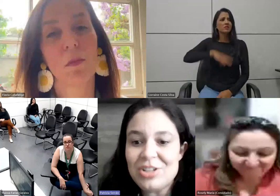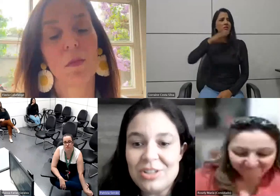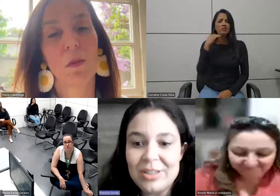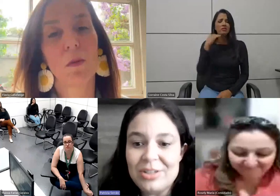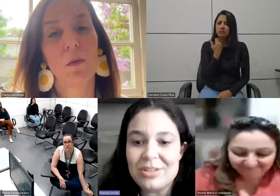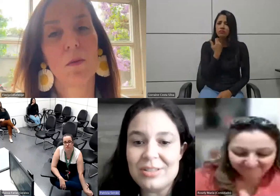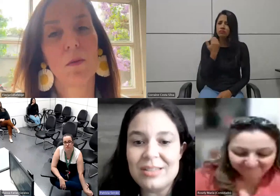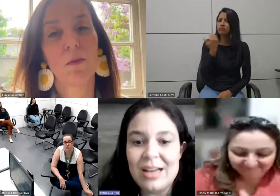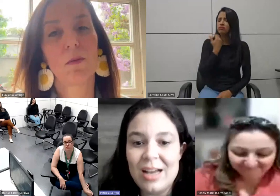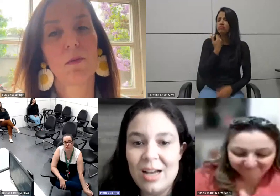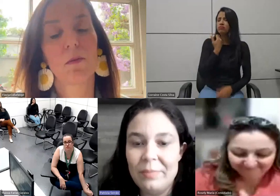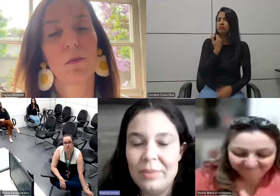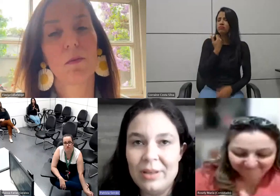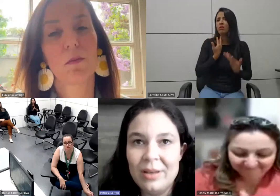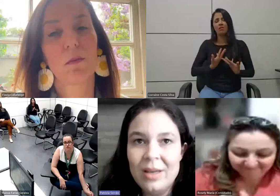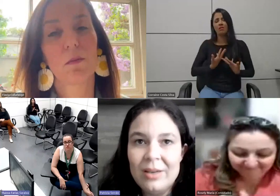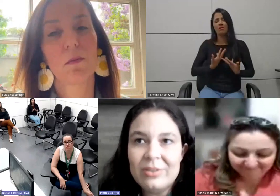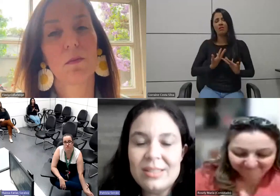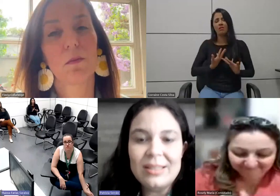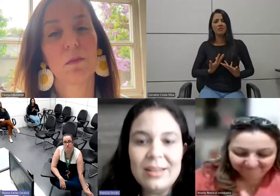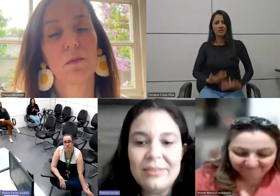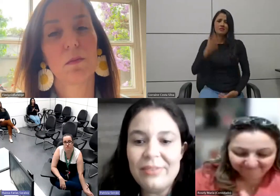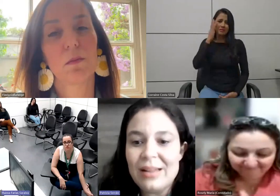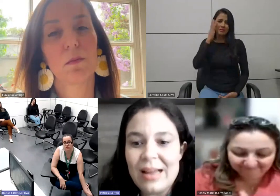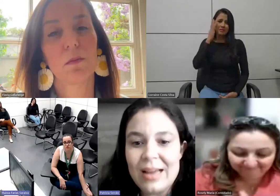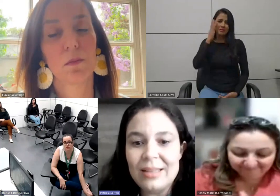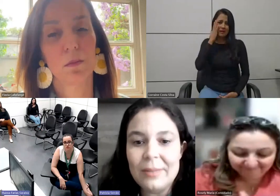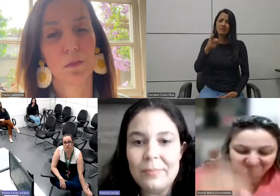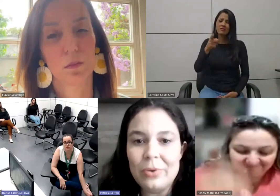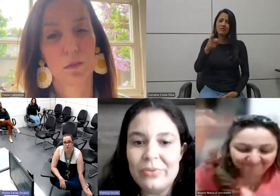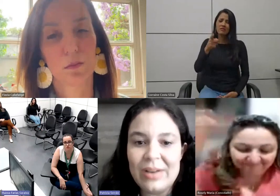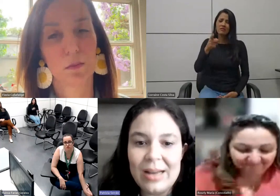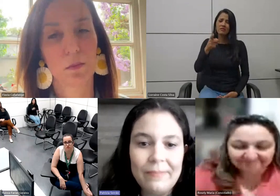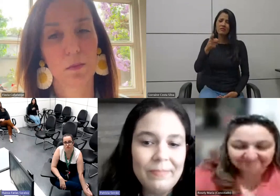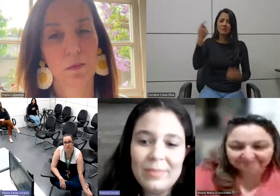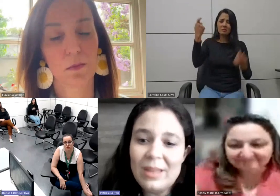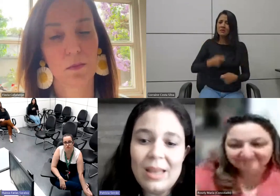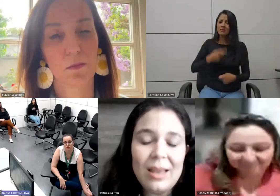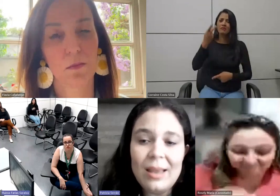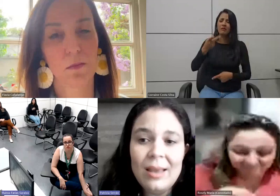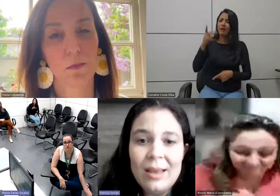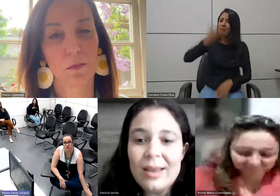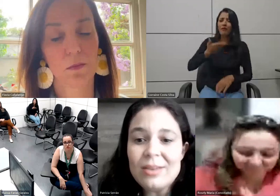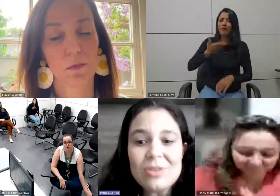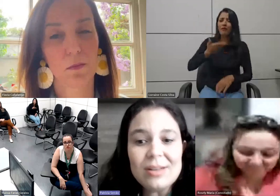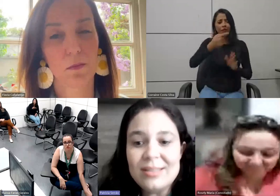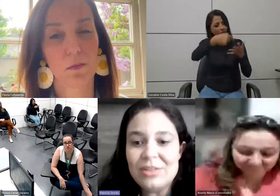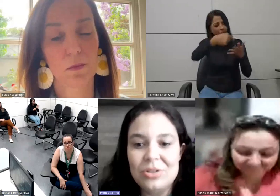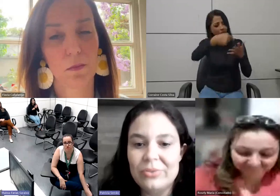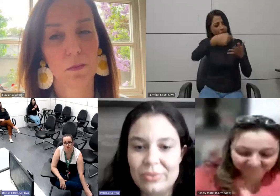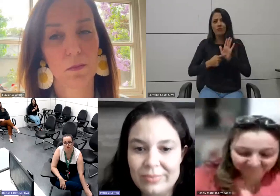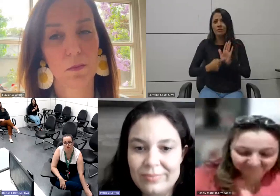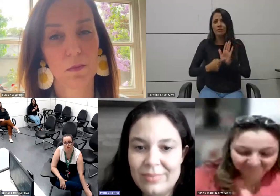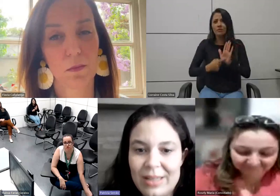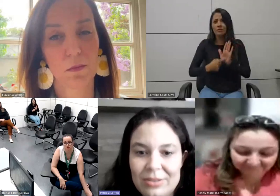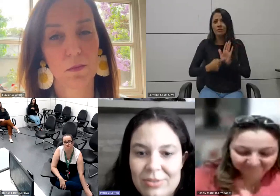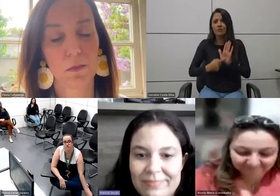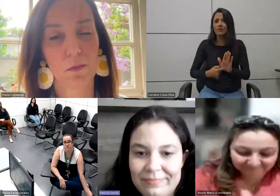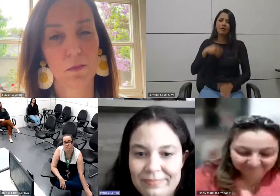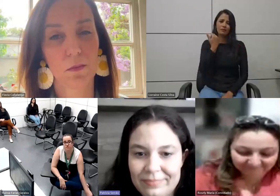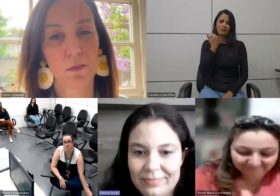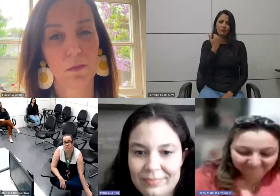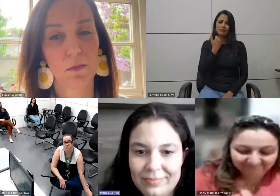isso é desgastante, sabe, você ter que falar e ter que provar, é só cansativo,